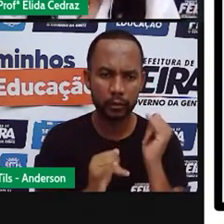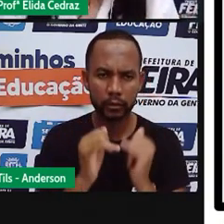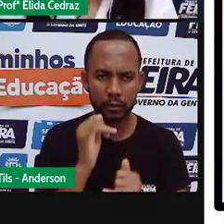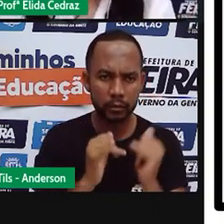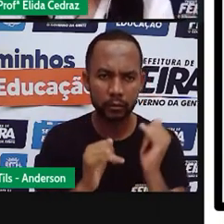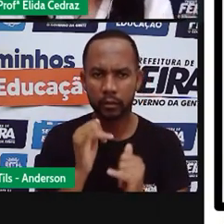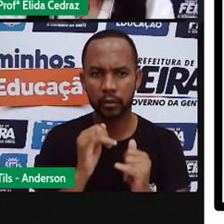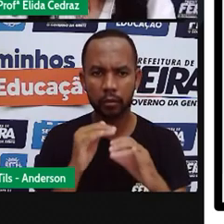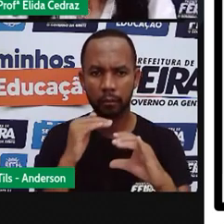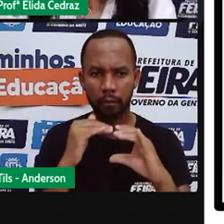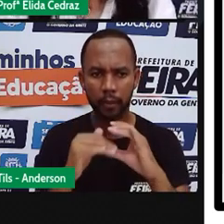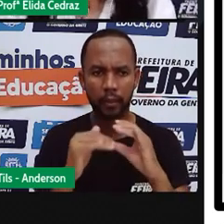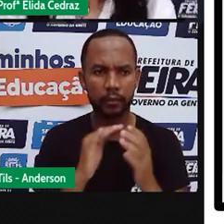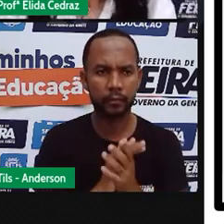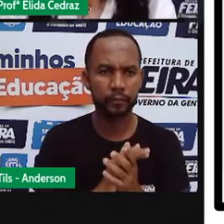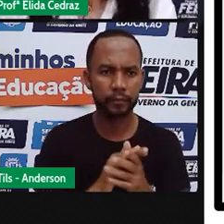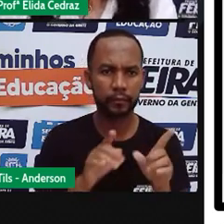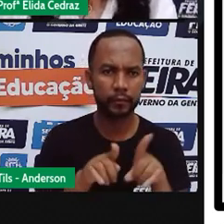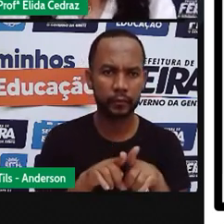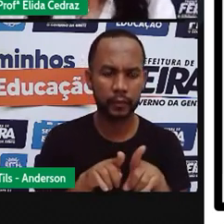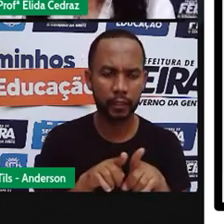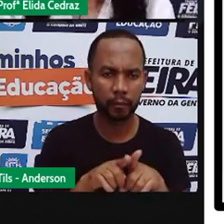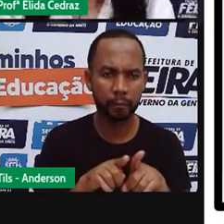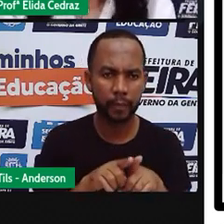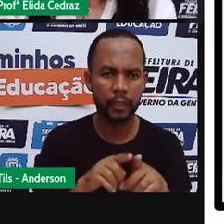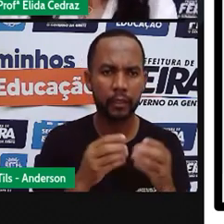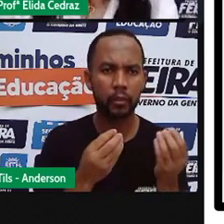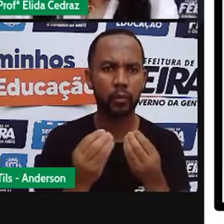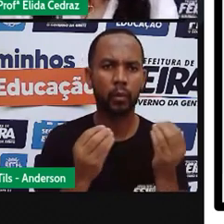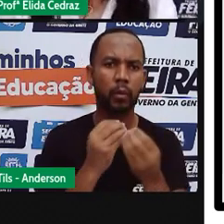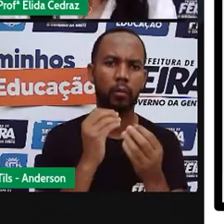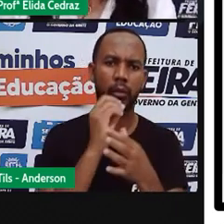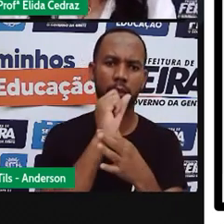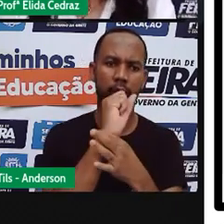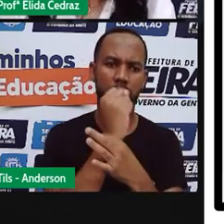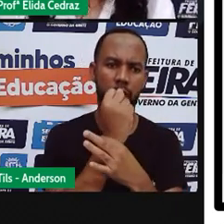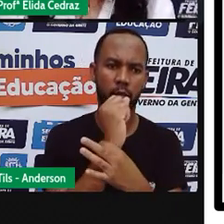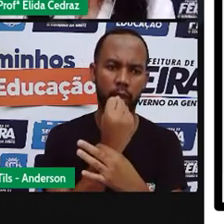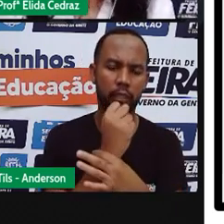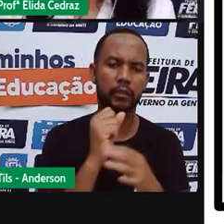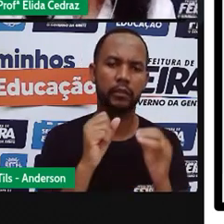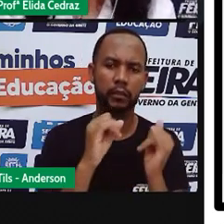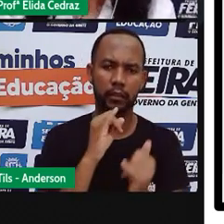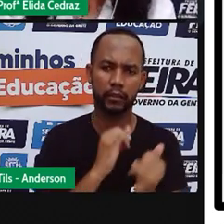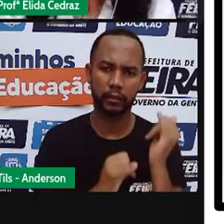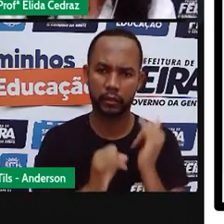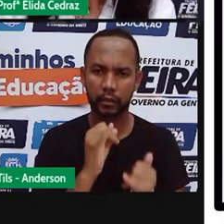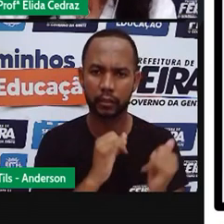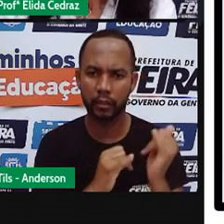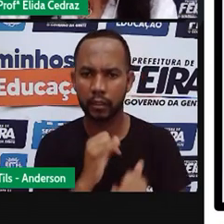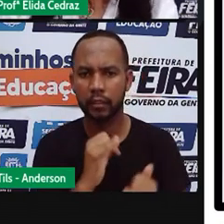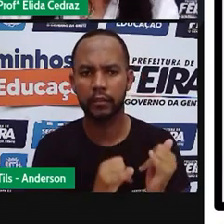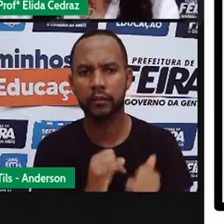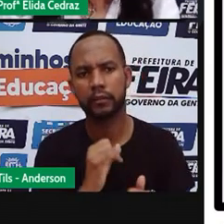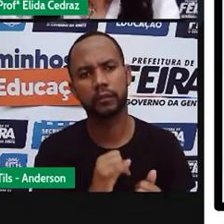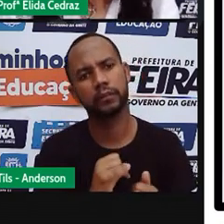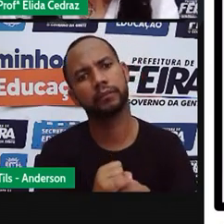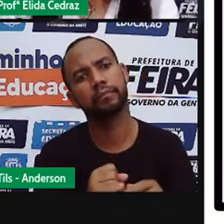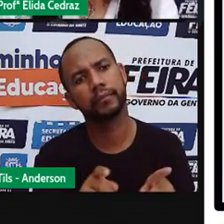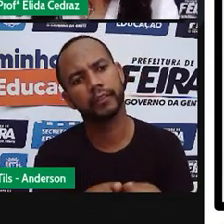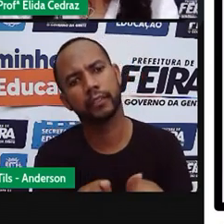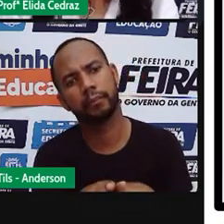principal, a cartilha de segurança para a internet. Navegar é preciso.